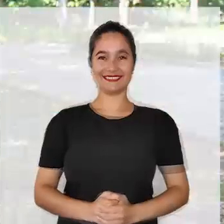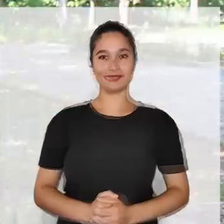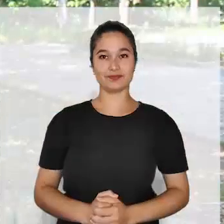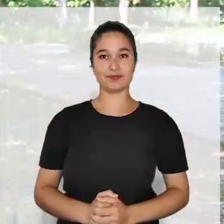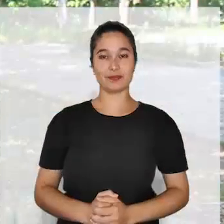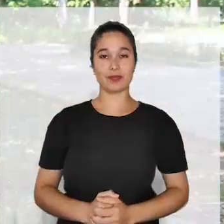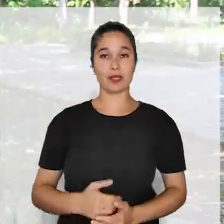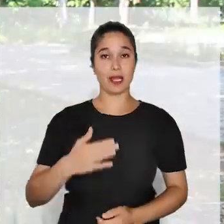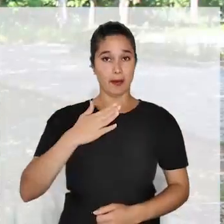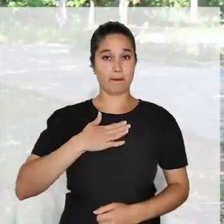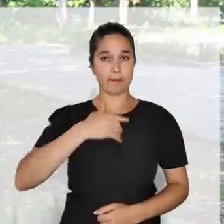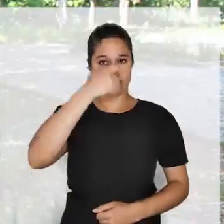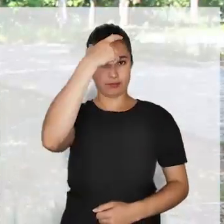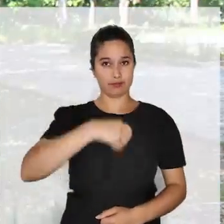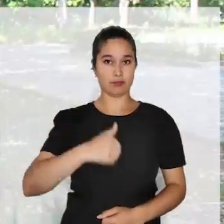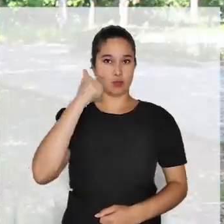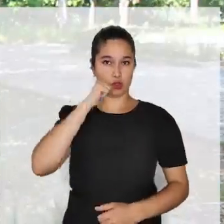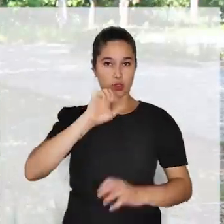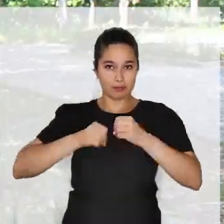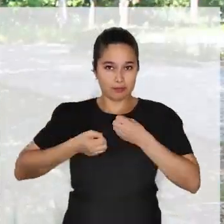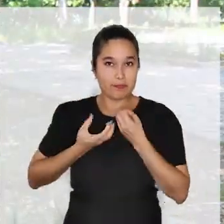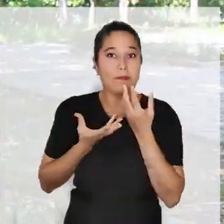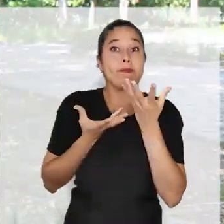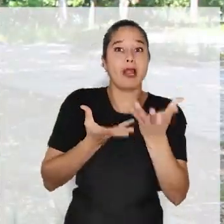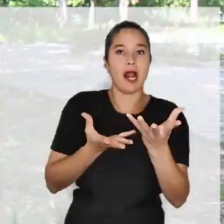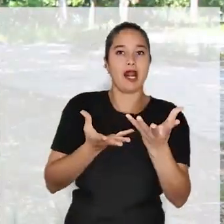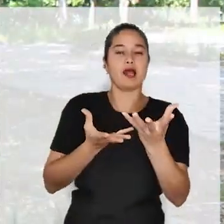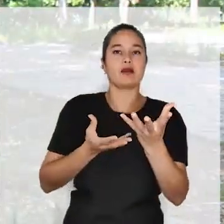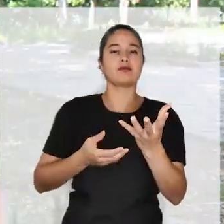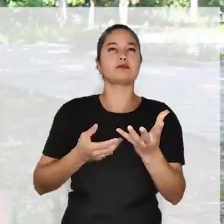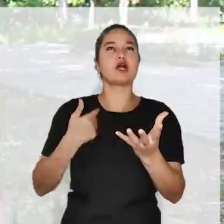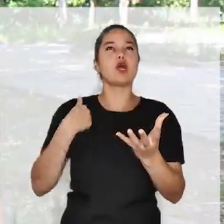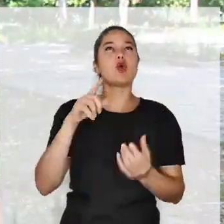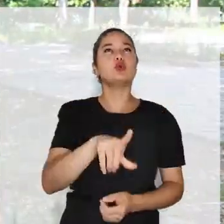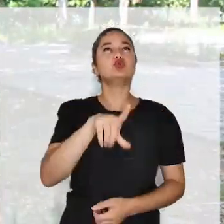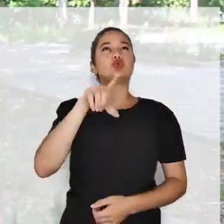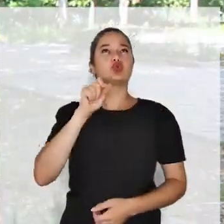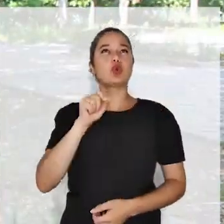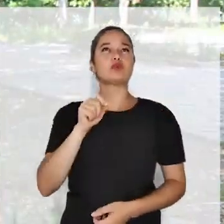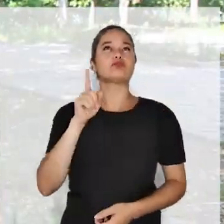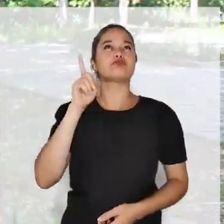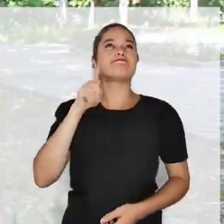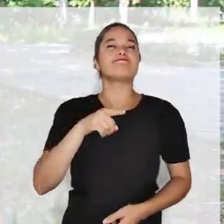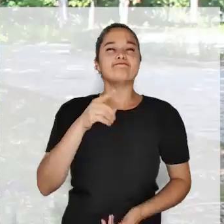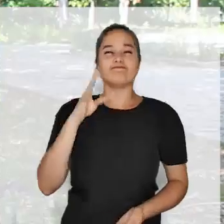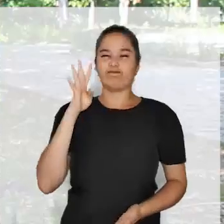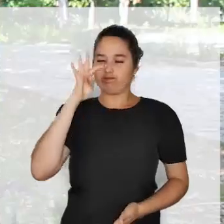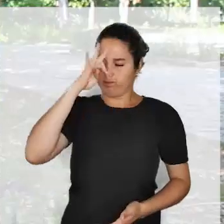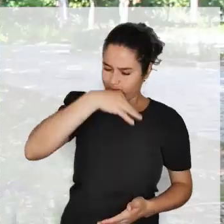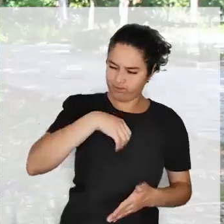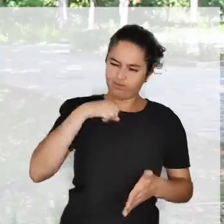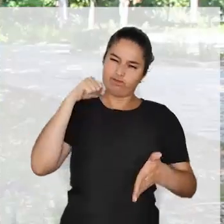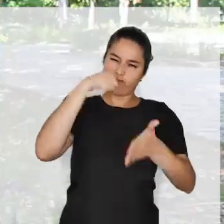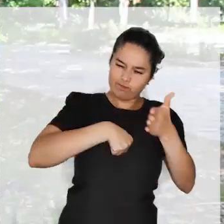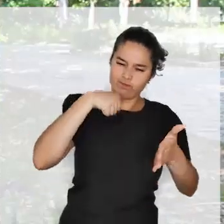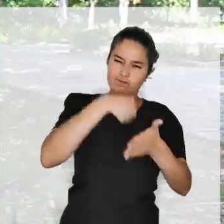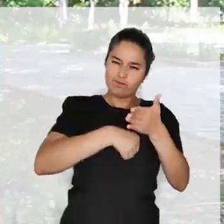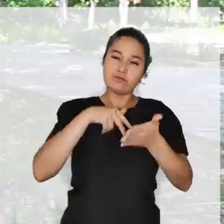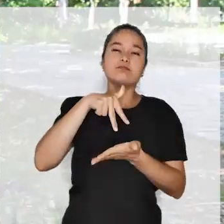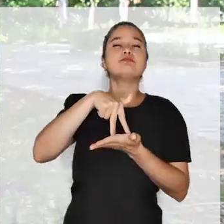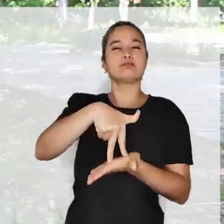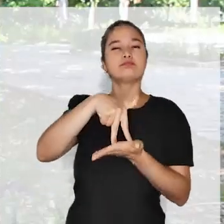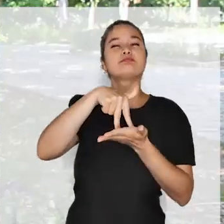Eu escolho a palavra que tem um significado muito forte, é persistência. Mas por que